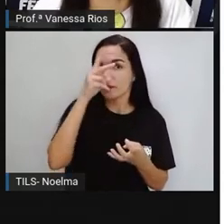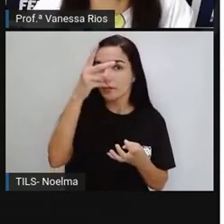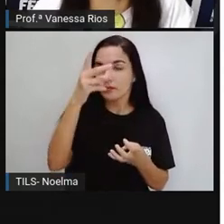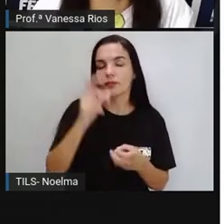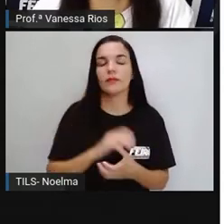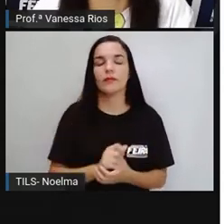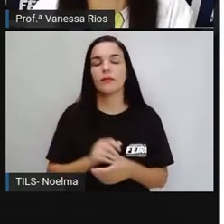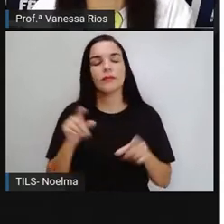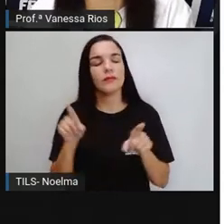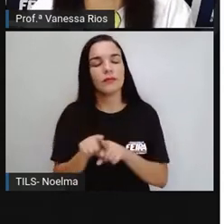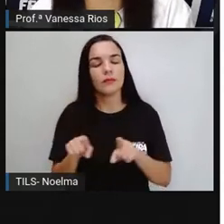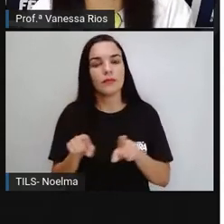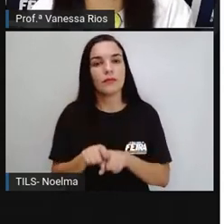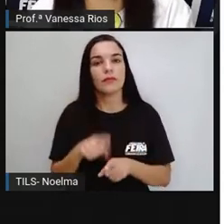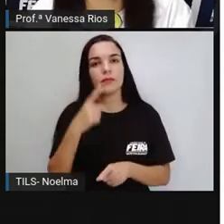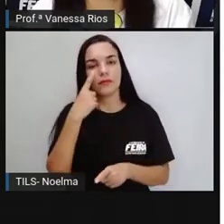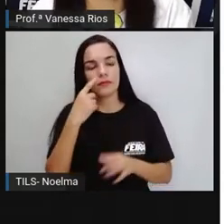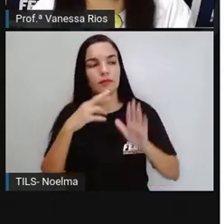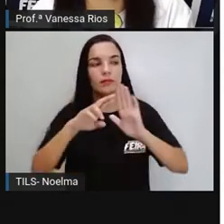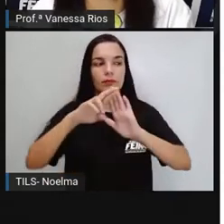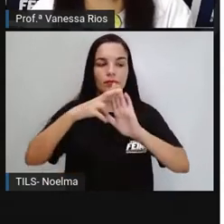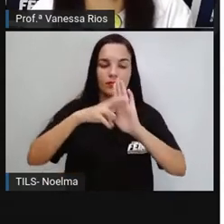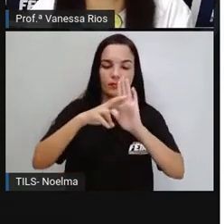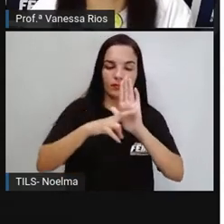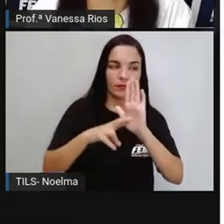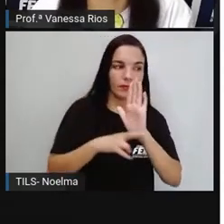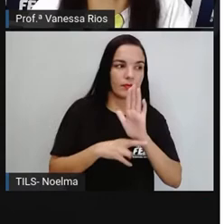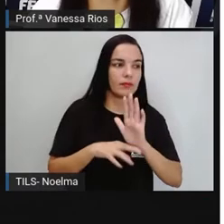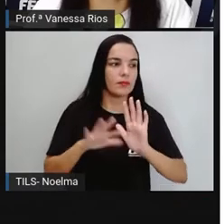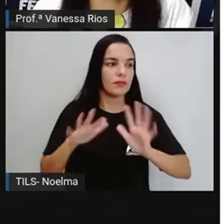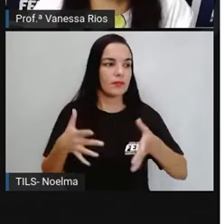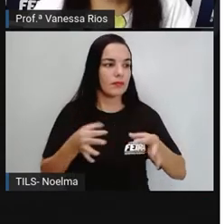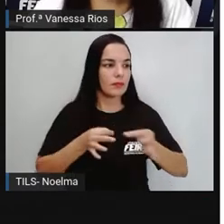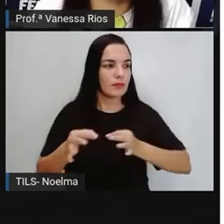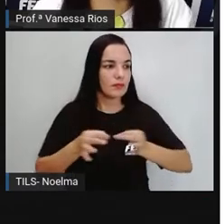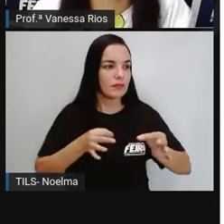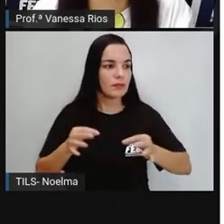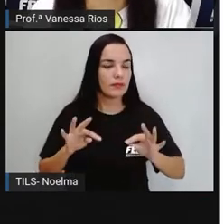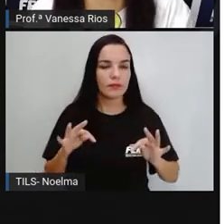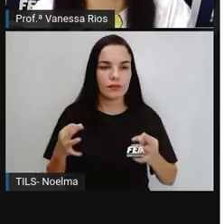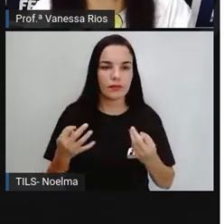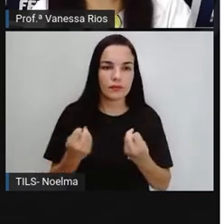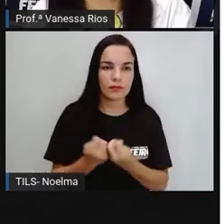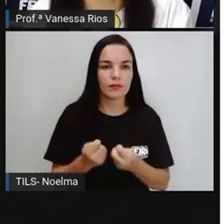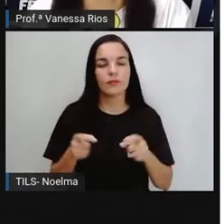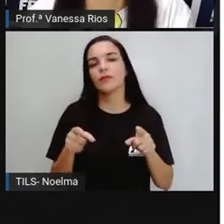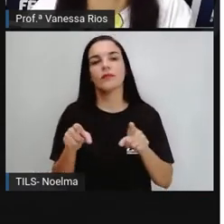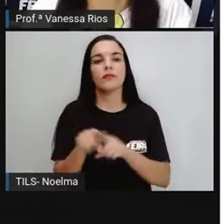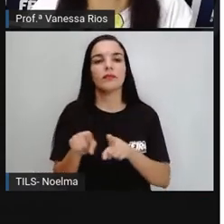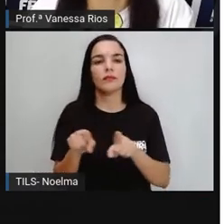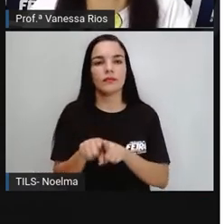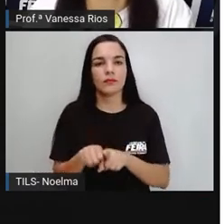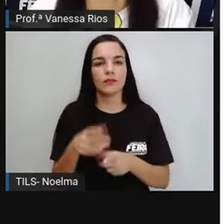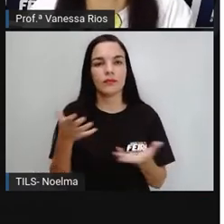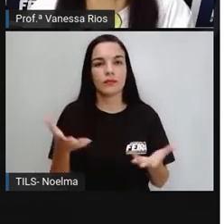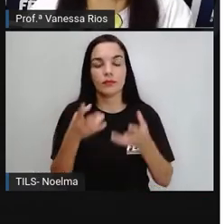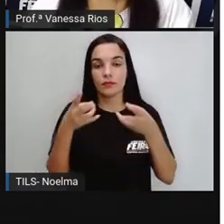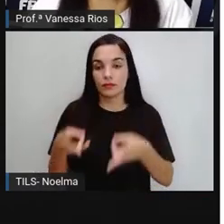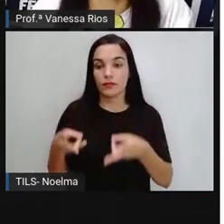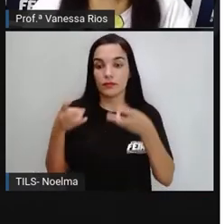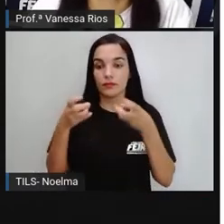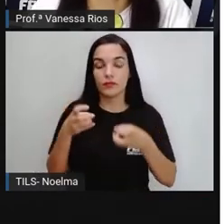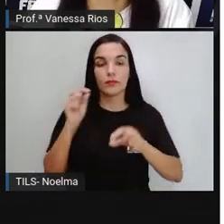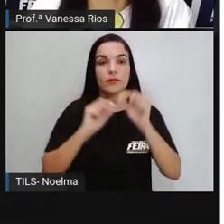regras relacionadas às palavras classificadas como oxítonas e agora a gente vai observar as